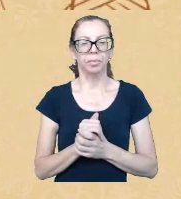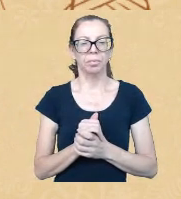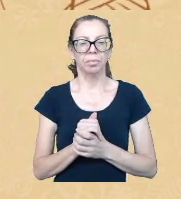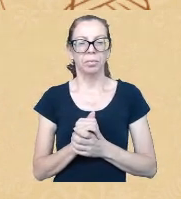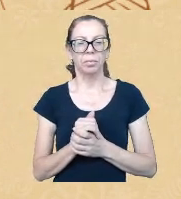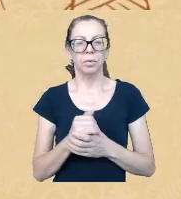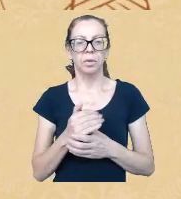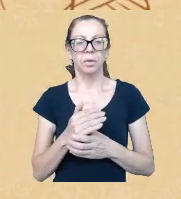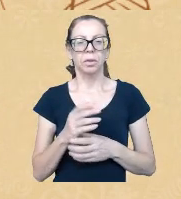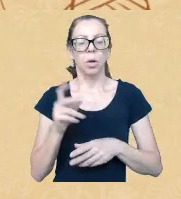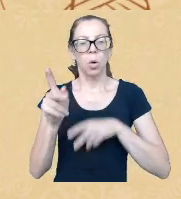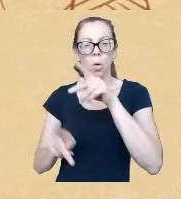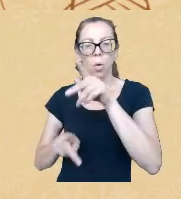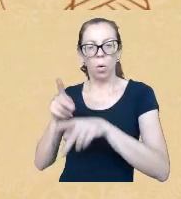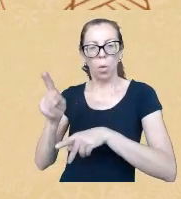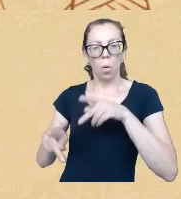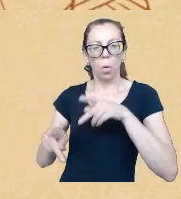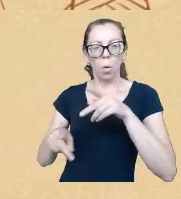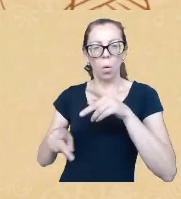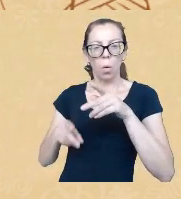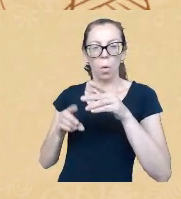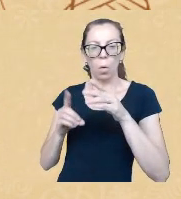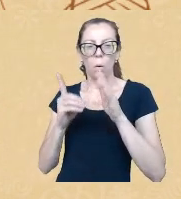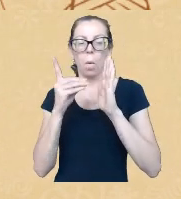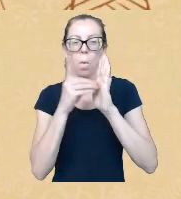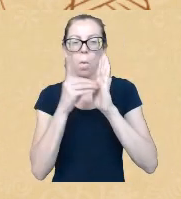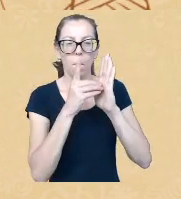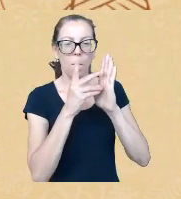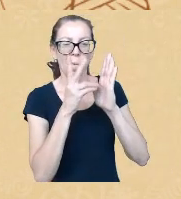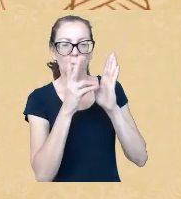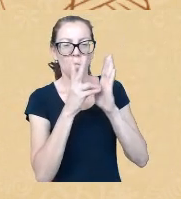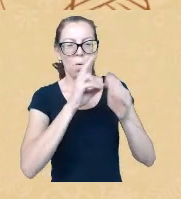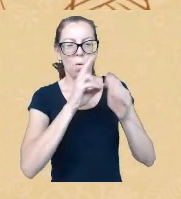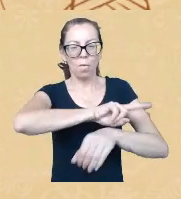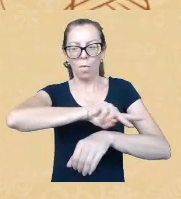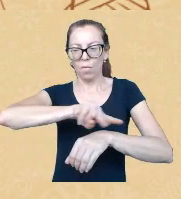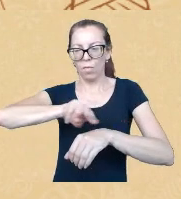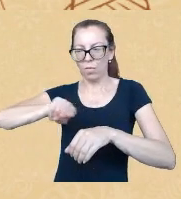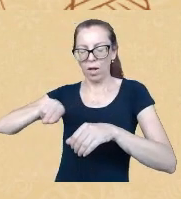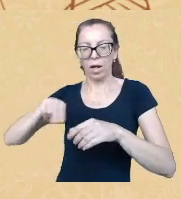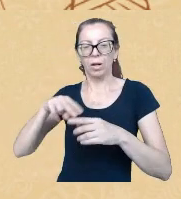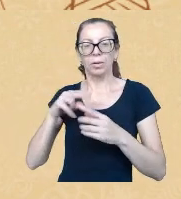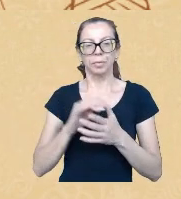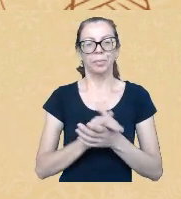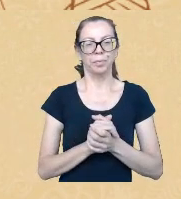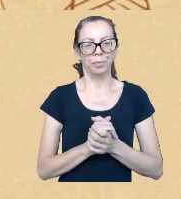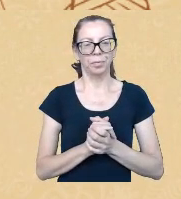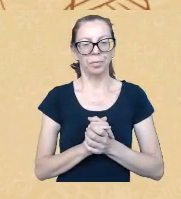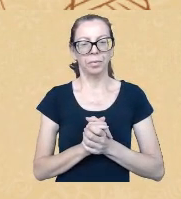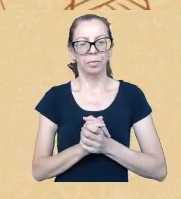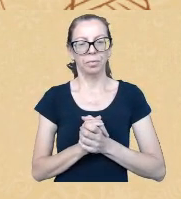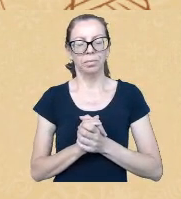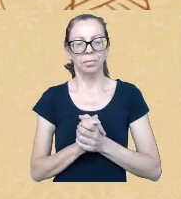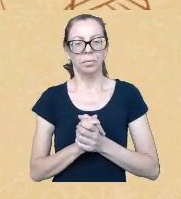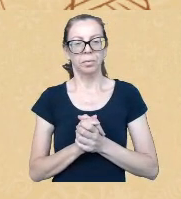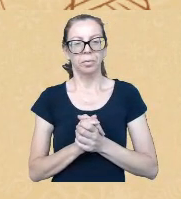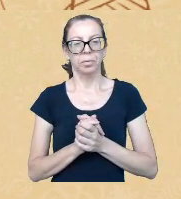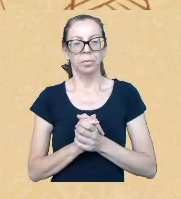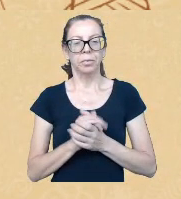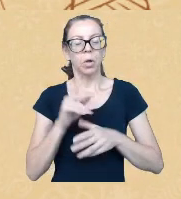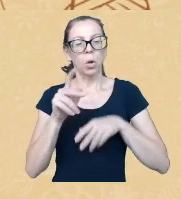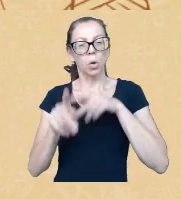Pinambá o povo do Pataxó e vários outros povos que foram marcados nessa literatura antropológica como povos extintos